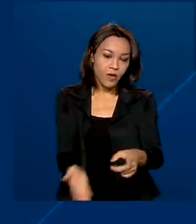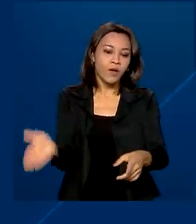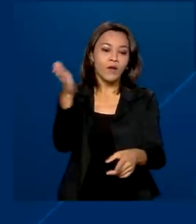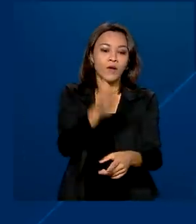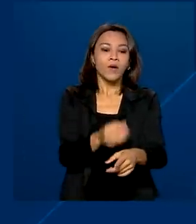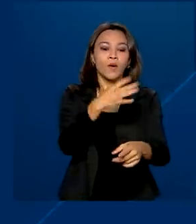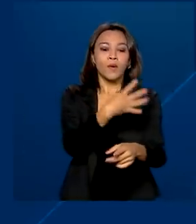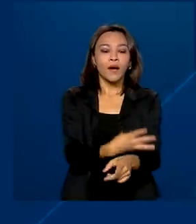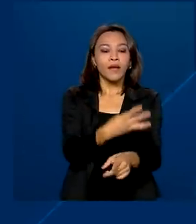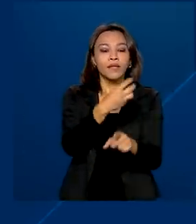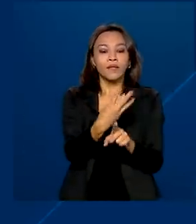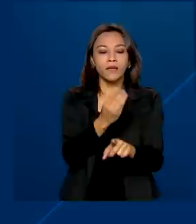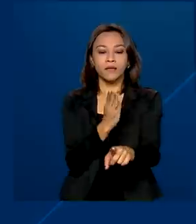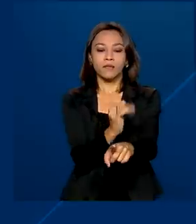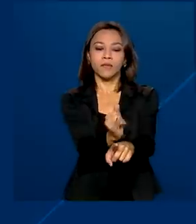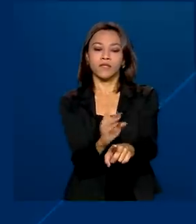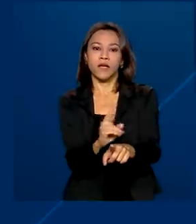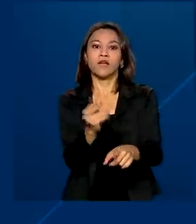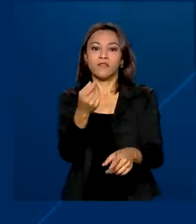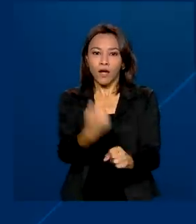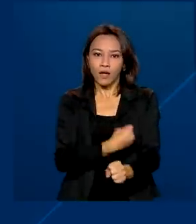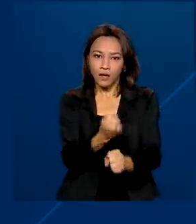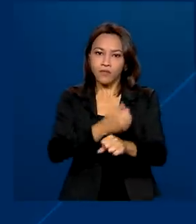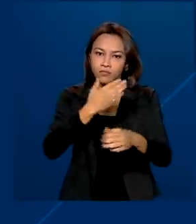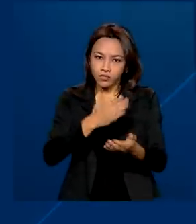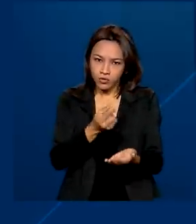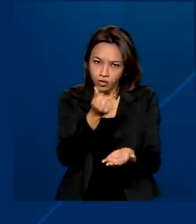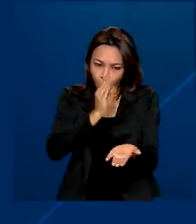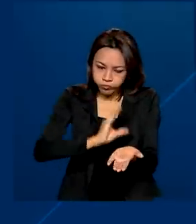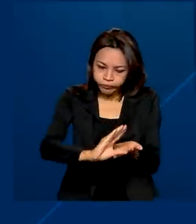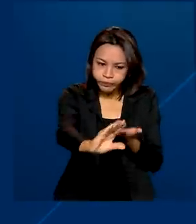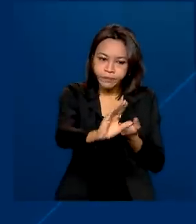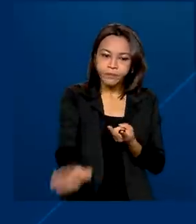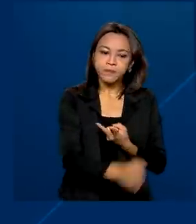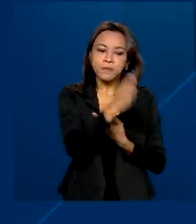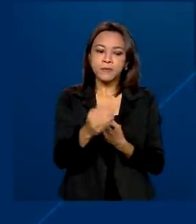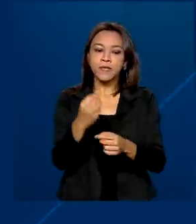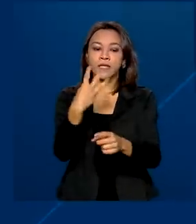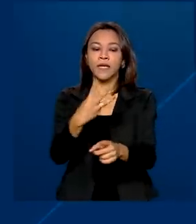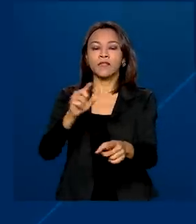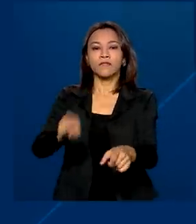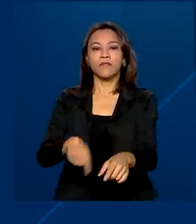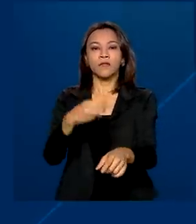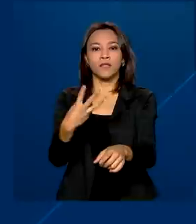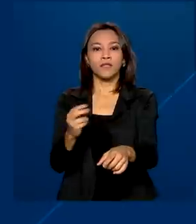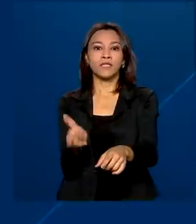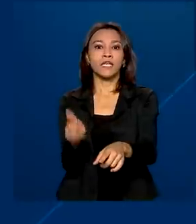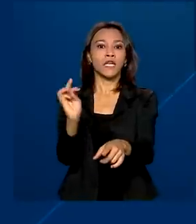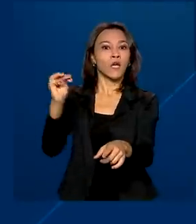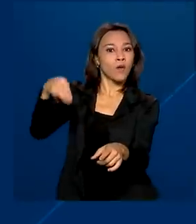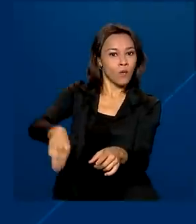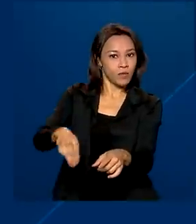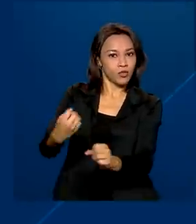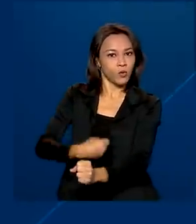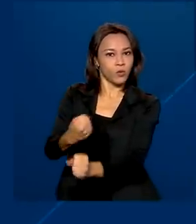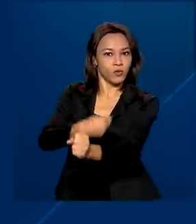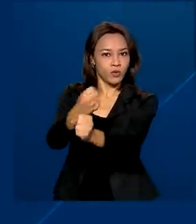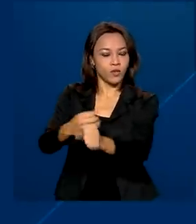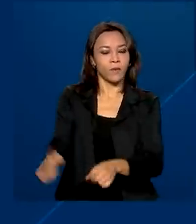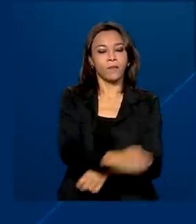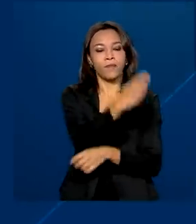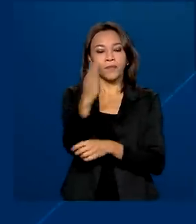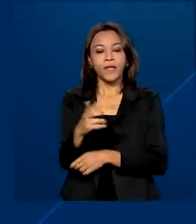bilhões devem ser investidos nos próximos anos em 3.300 quilômetros de estradas. As melhorias incluem